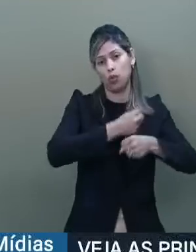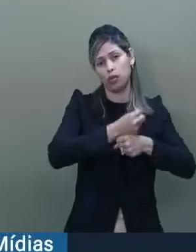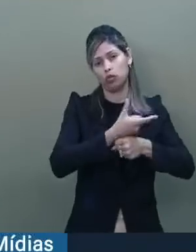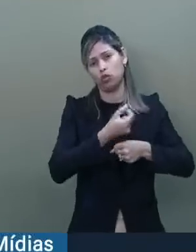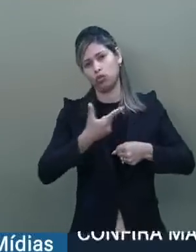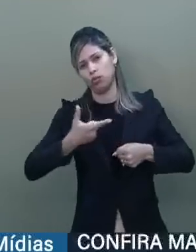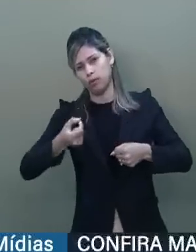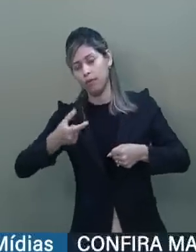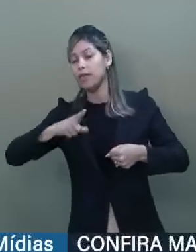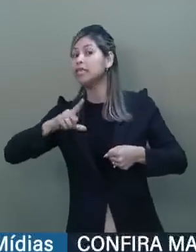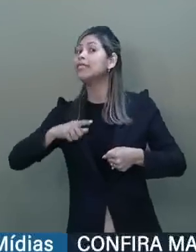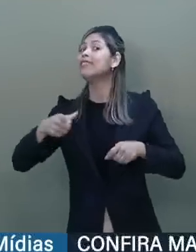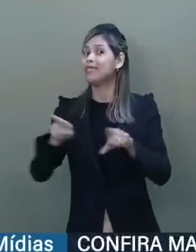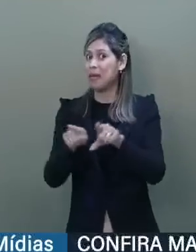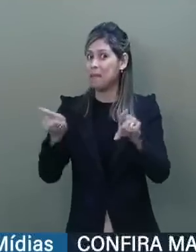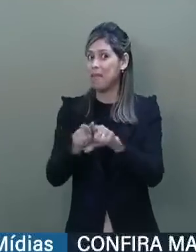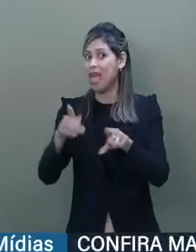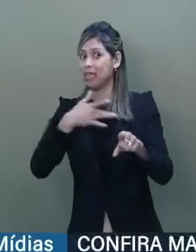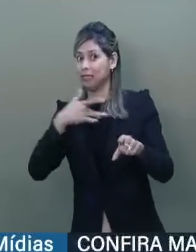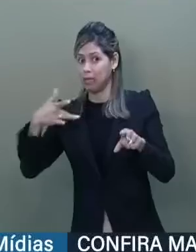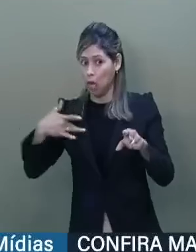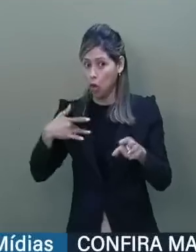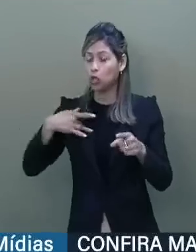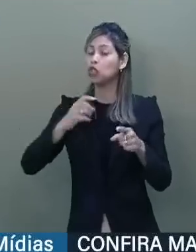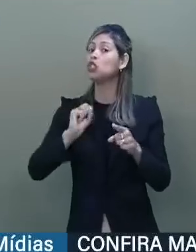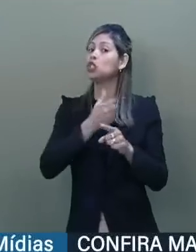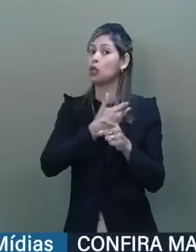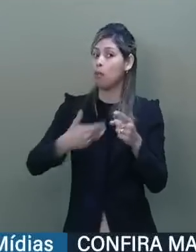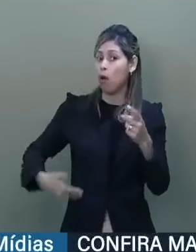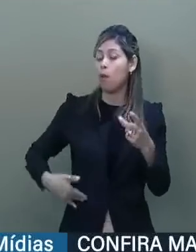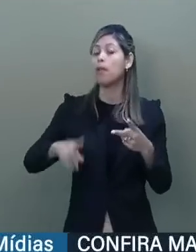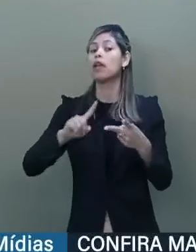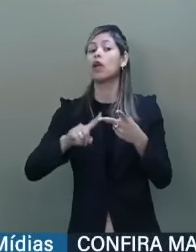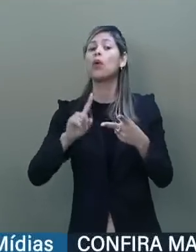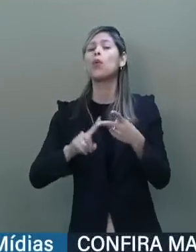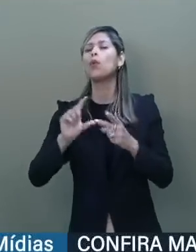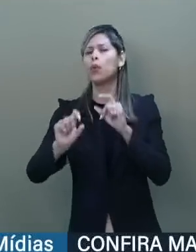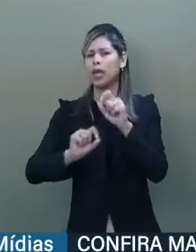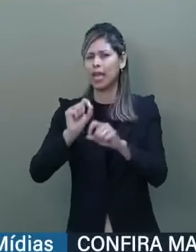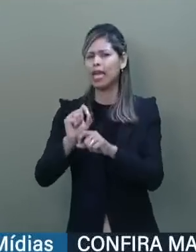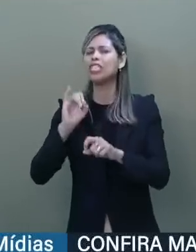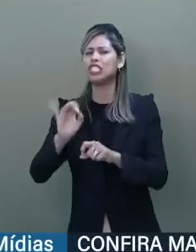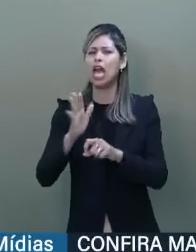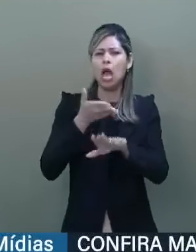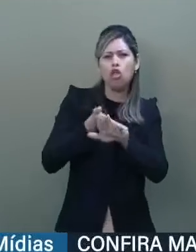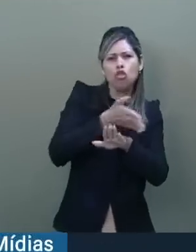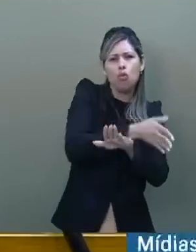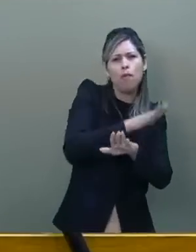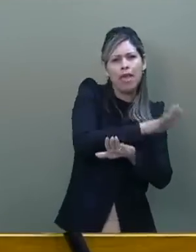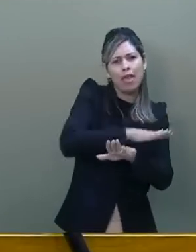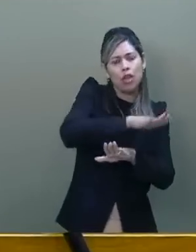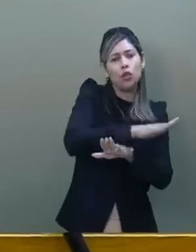Assim como a saúde pública, o desenvolvimento social também foi severamente afetado pela Covid-19.